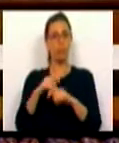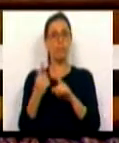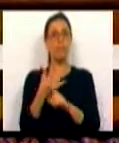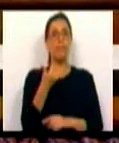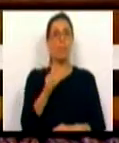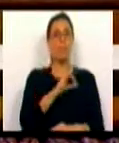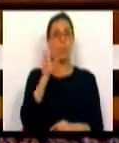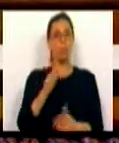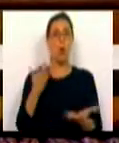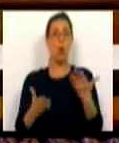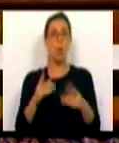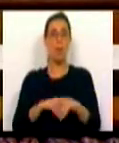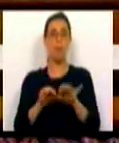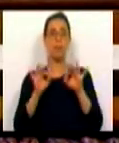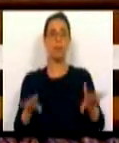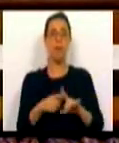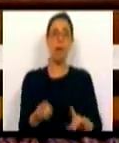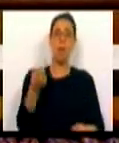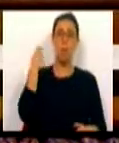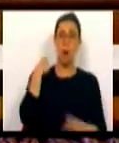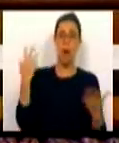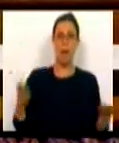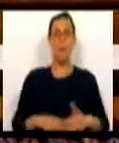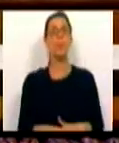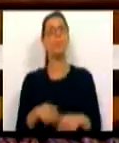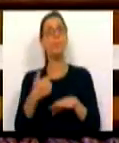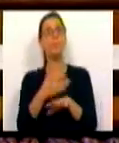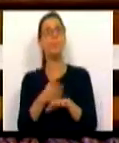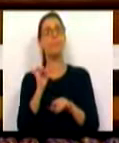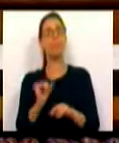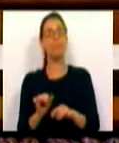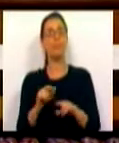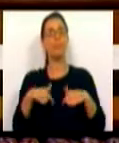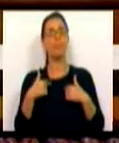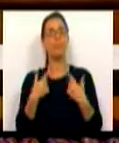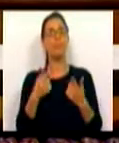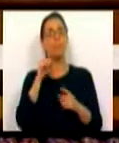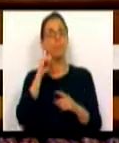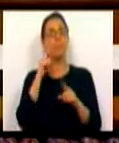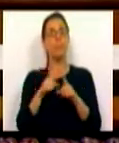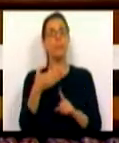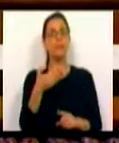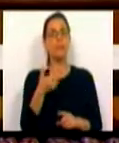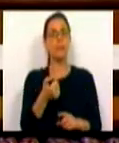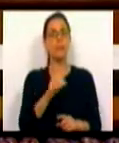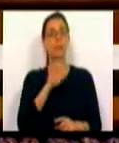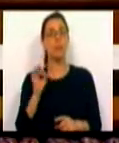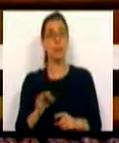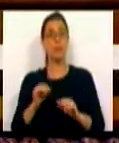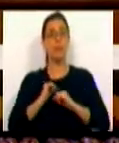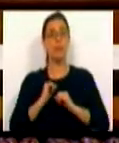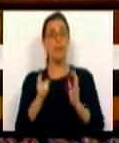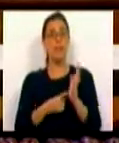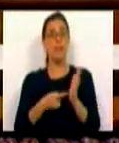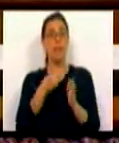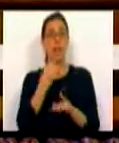20% face a período homólogo do ano anterior. É um setor que auto-aprovisiona 75% das nossas